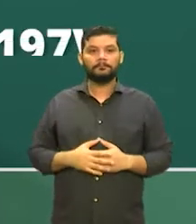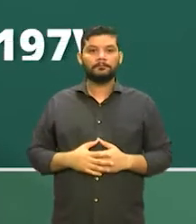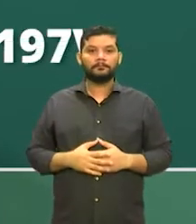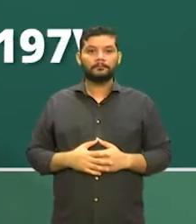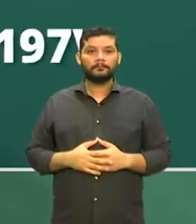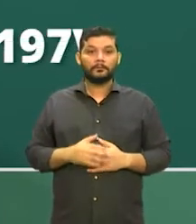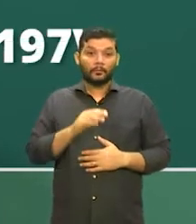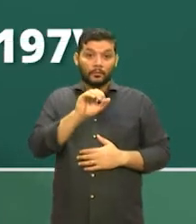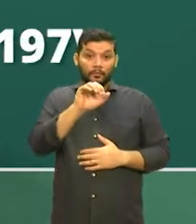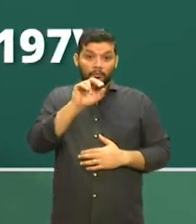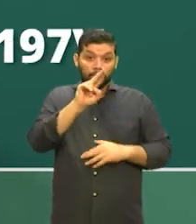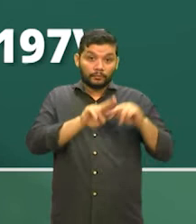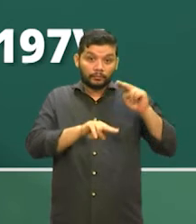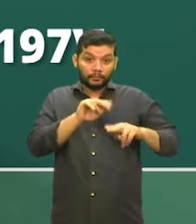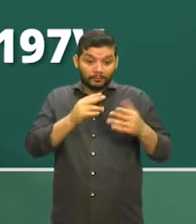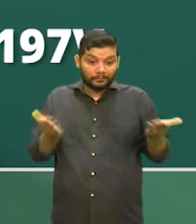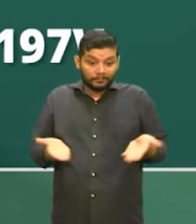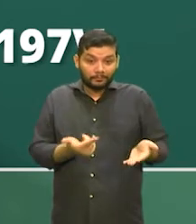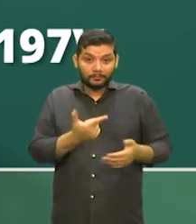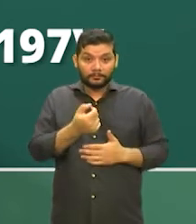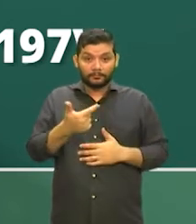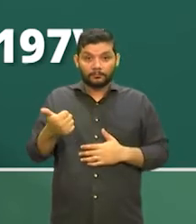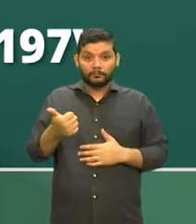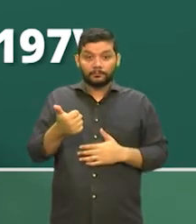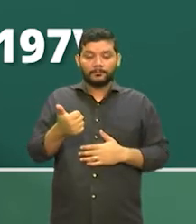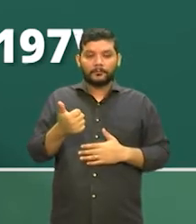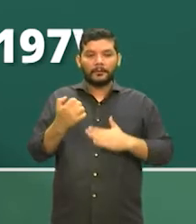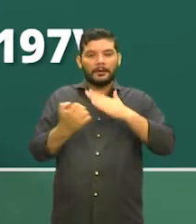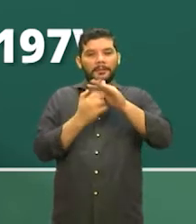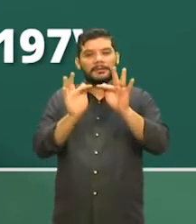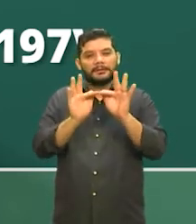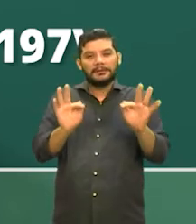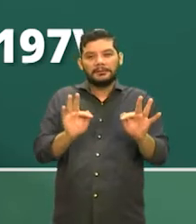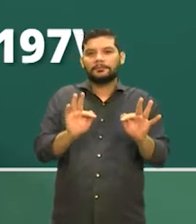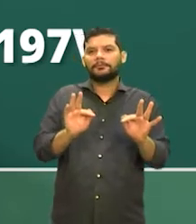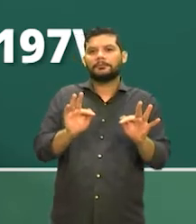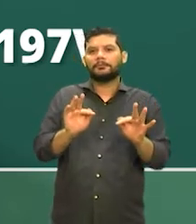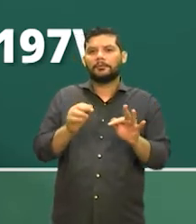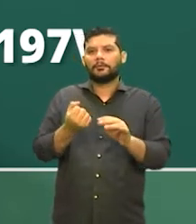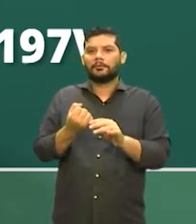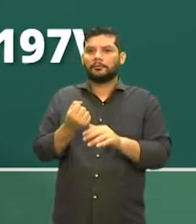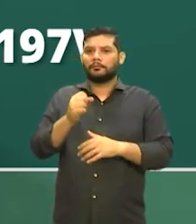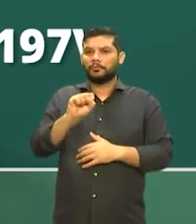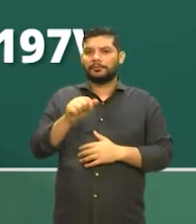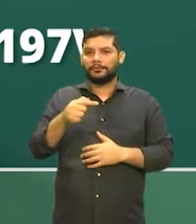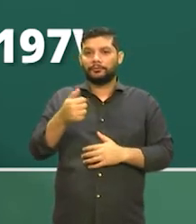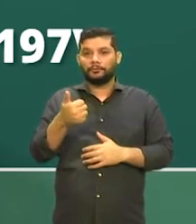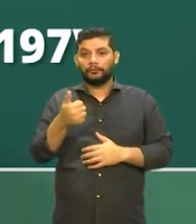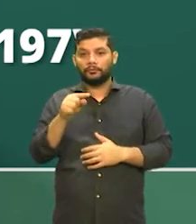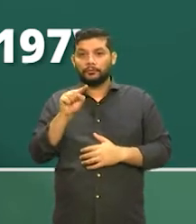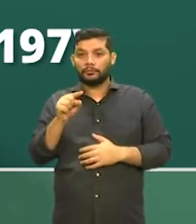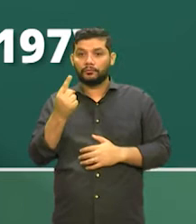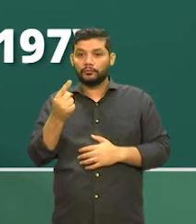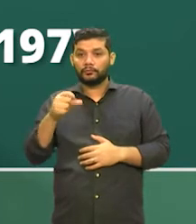junho deste ano, as micro e pequenas empresas apresentaram 871